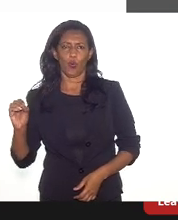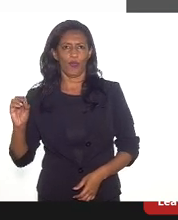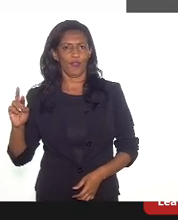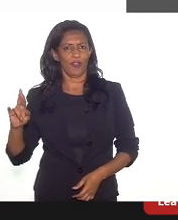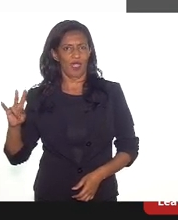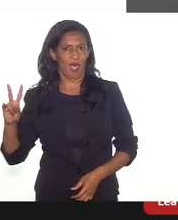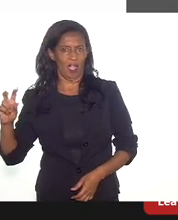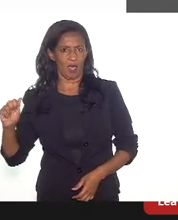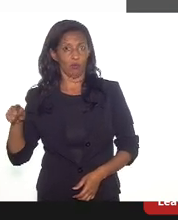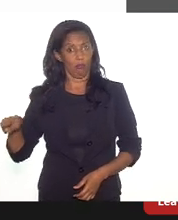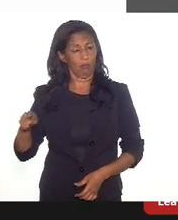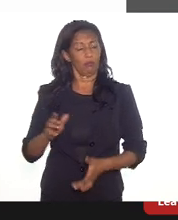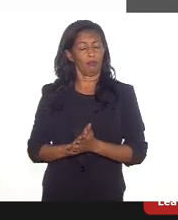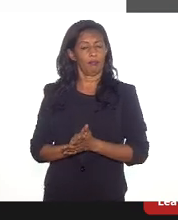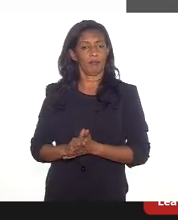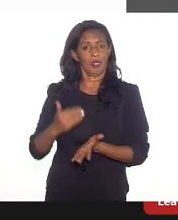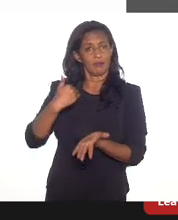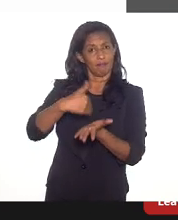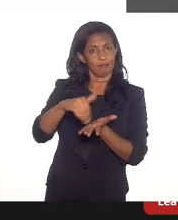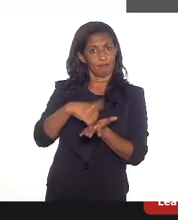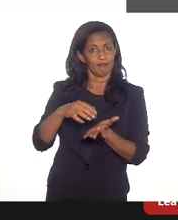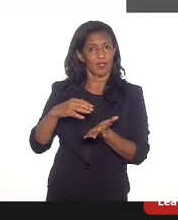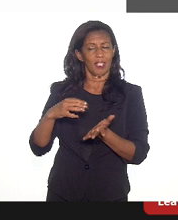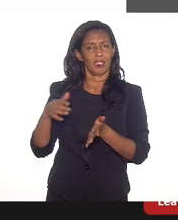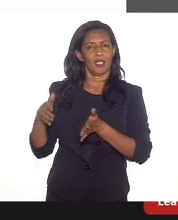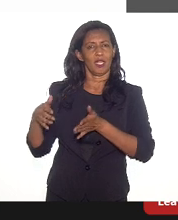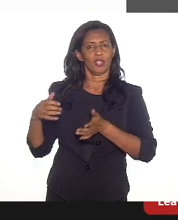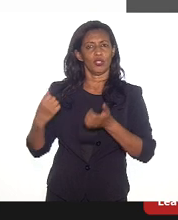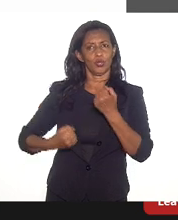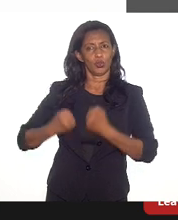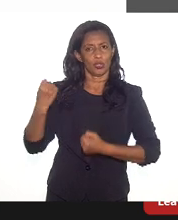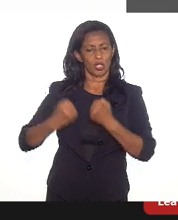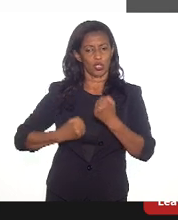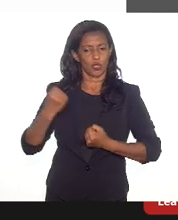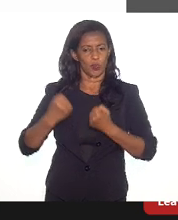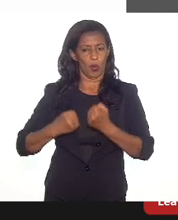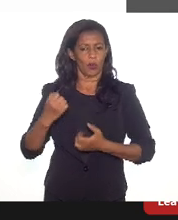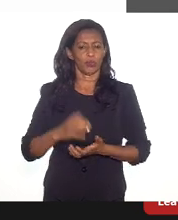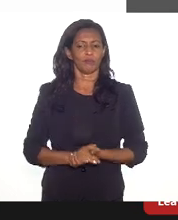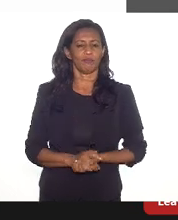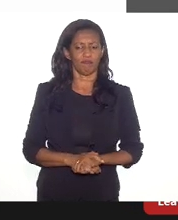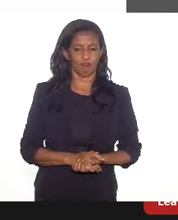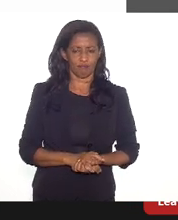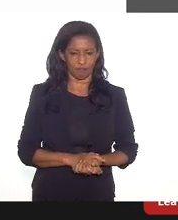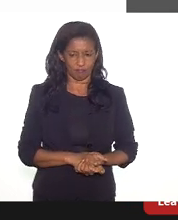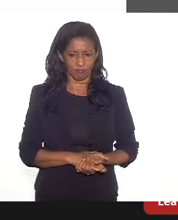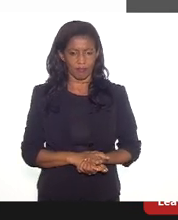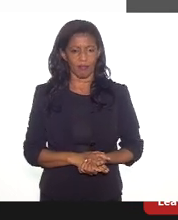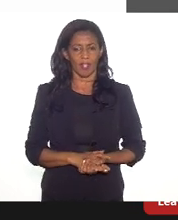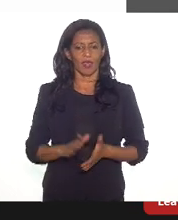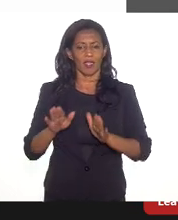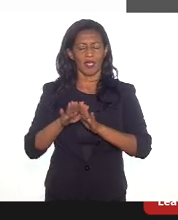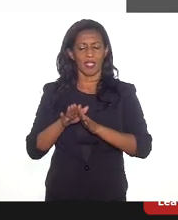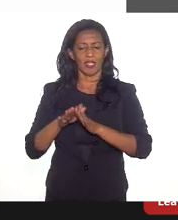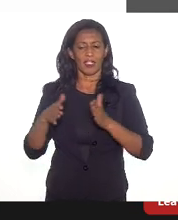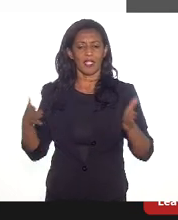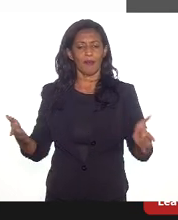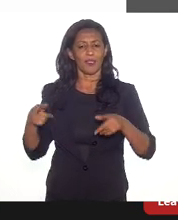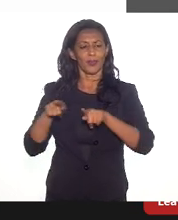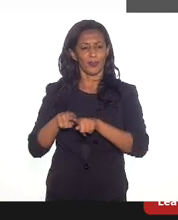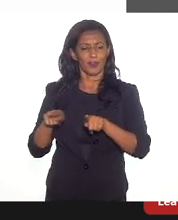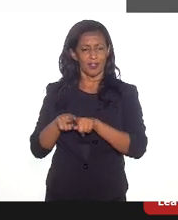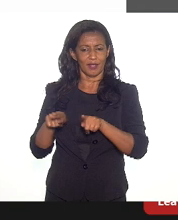Secretaria de Transporte, que são as concessões dessas quatro rodovias. E aberturas de empresas do Rio